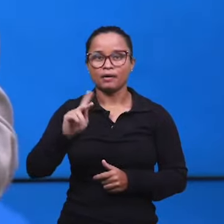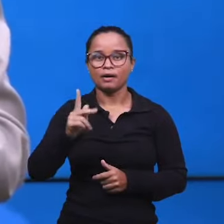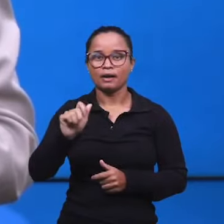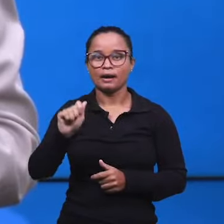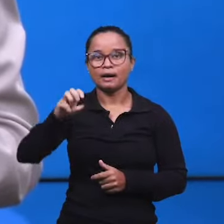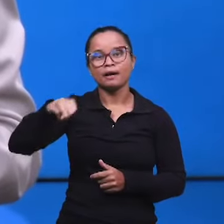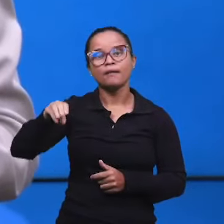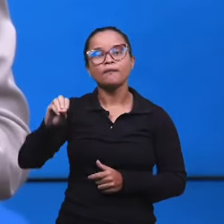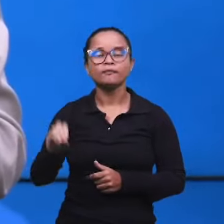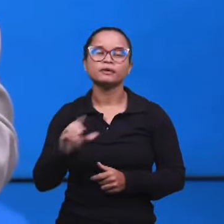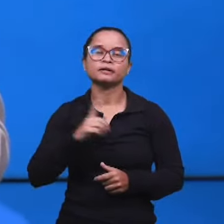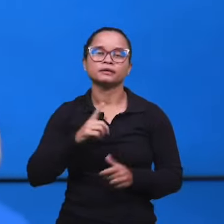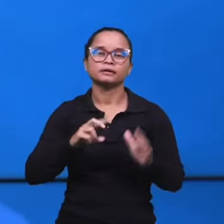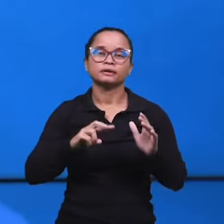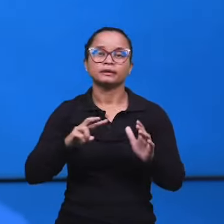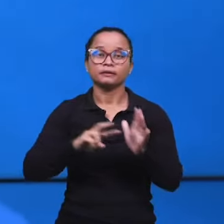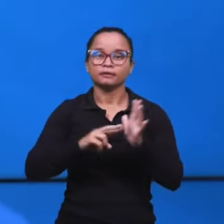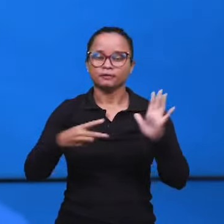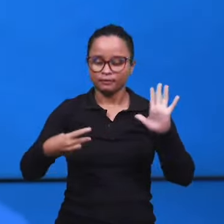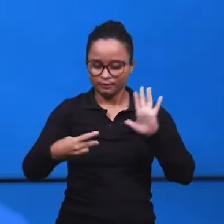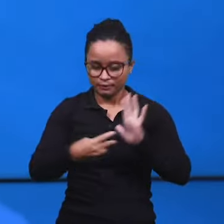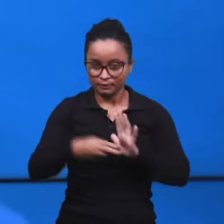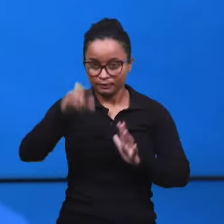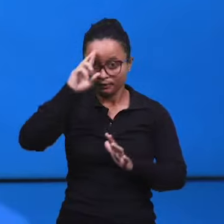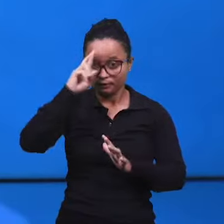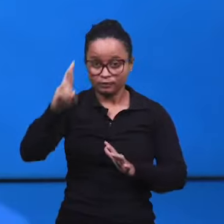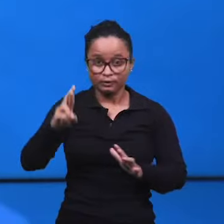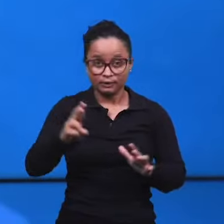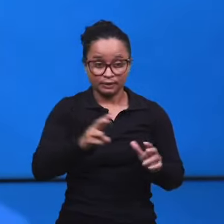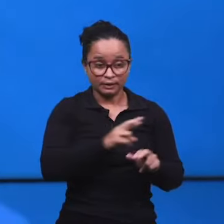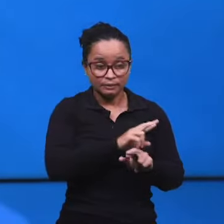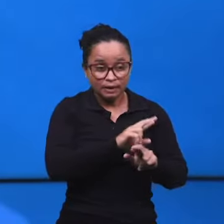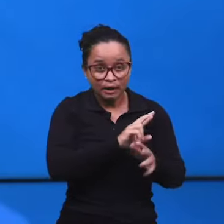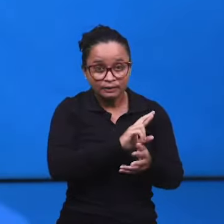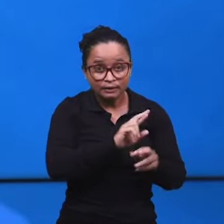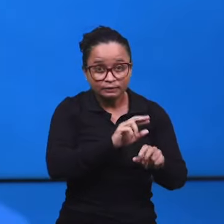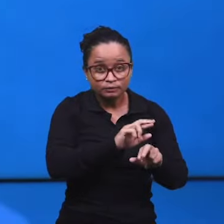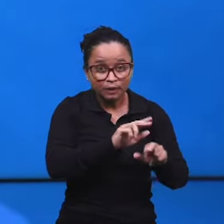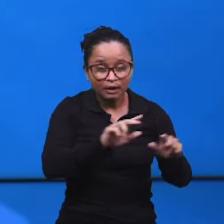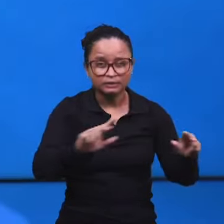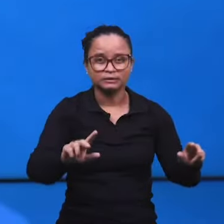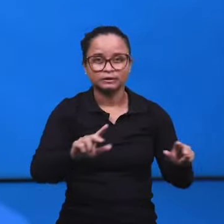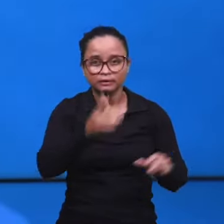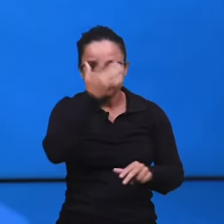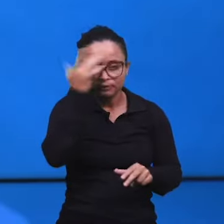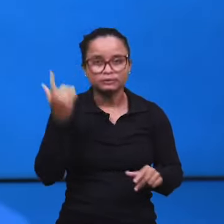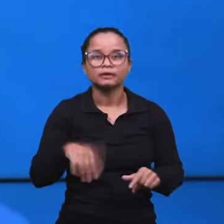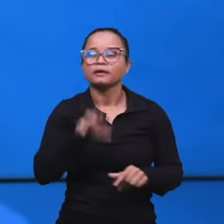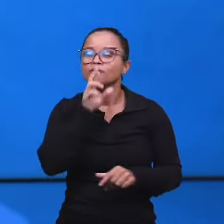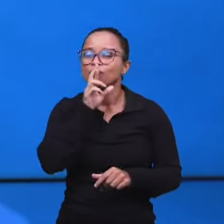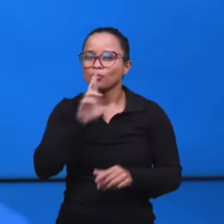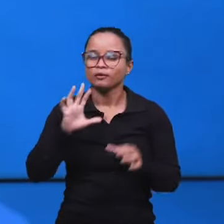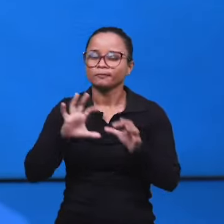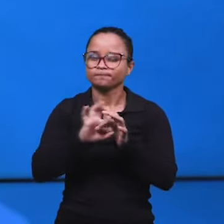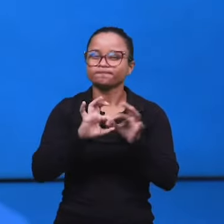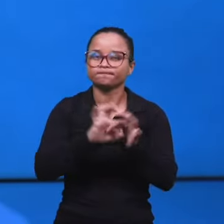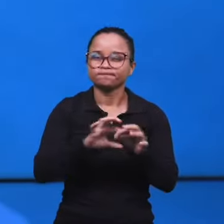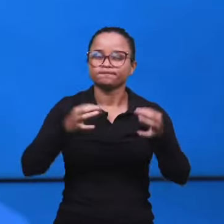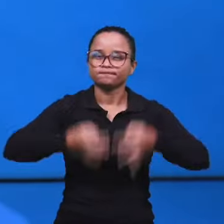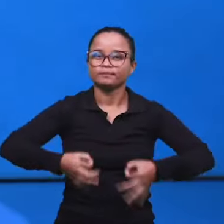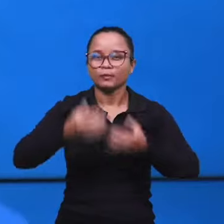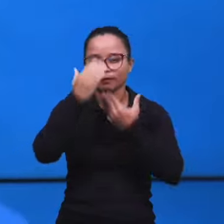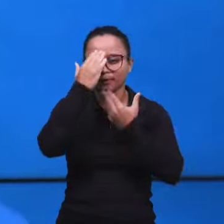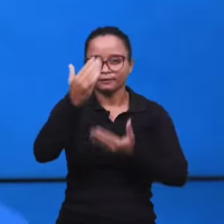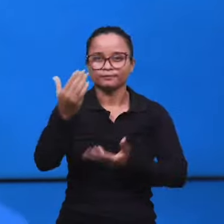senhor das multidões. Você pesquisou, encontrou essa resposta, e a resposta tem muita coerência. Obrigado pela sua